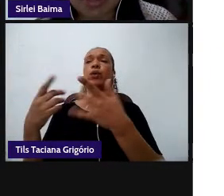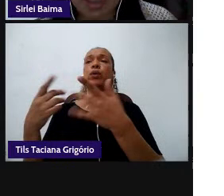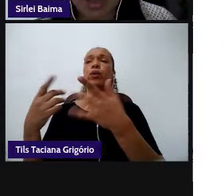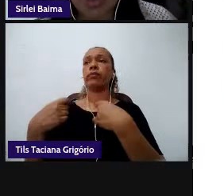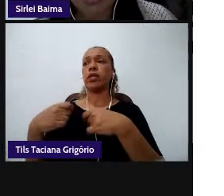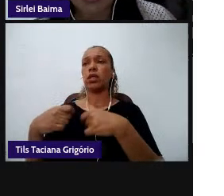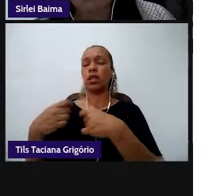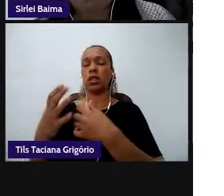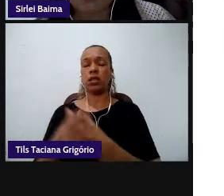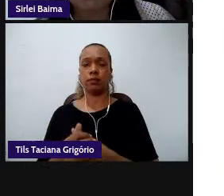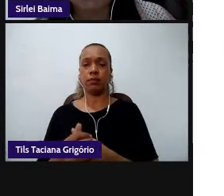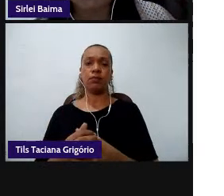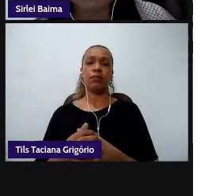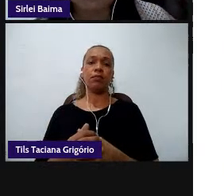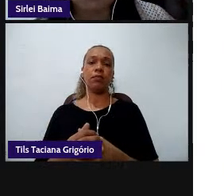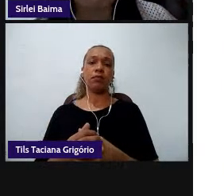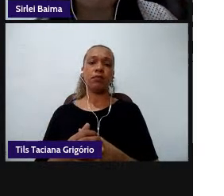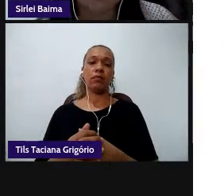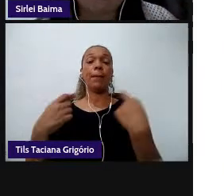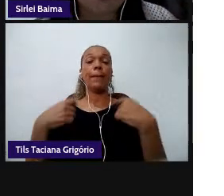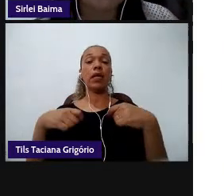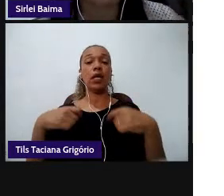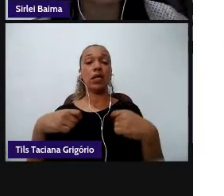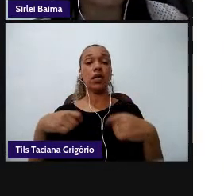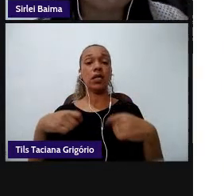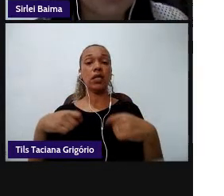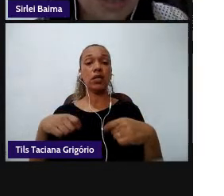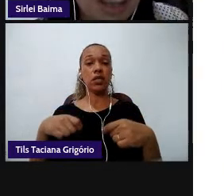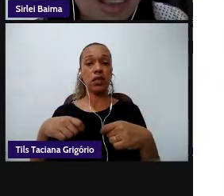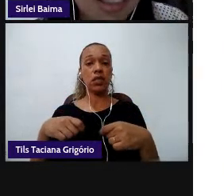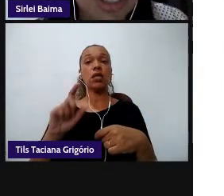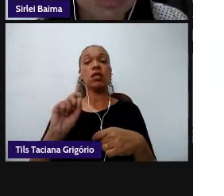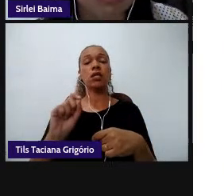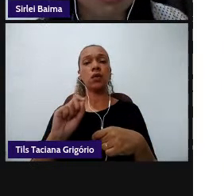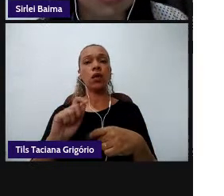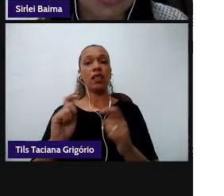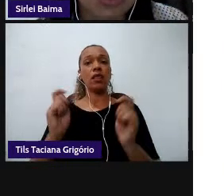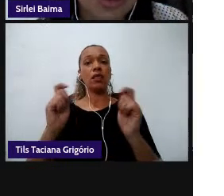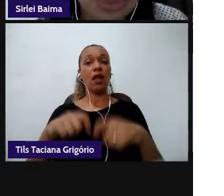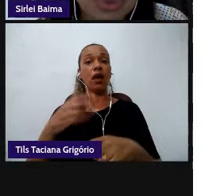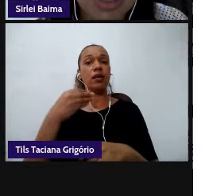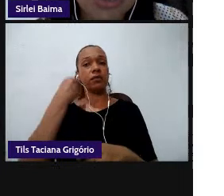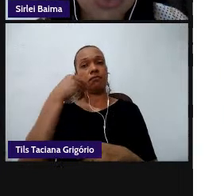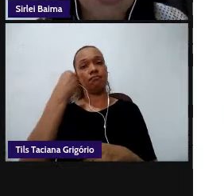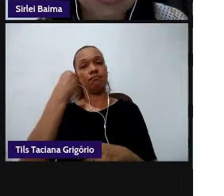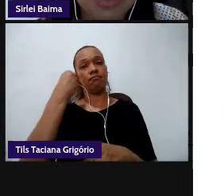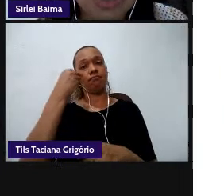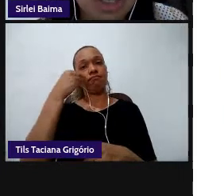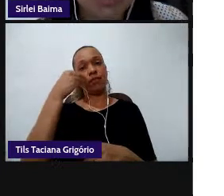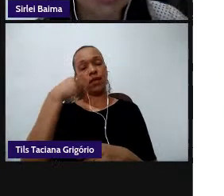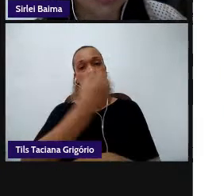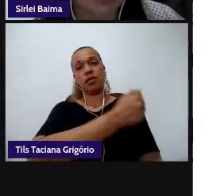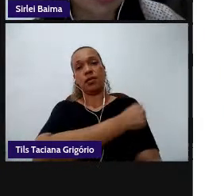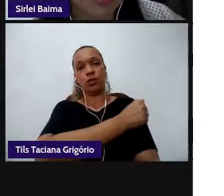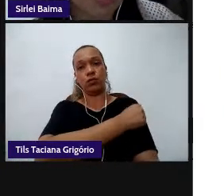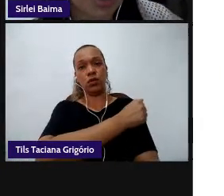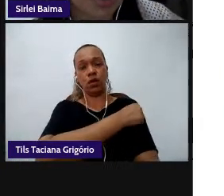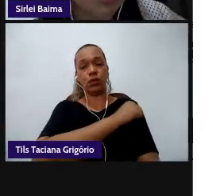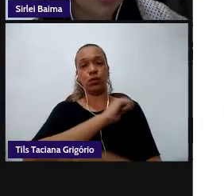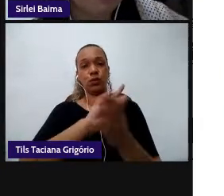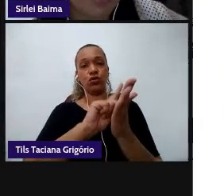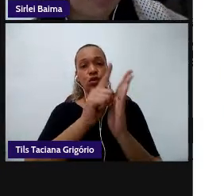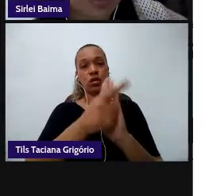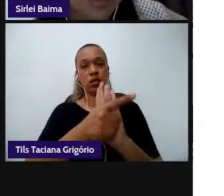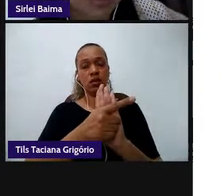base eu preciso sim proporcionar experiências dos meus estudantes com esses gêneros e aí essa